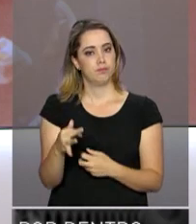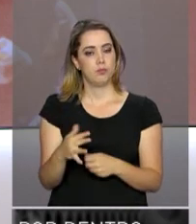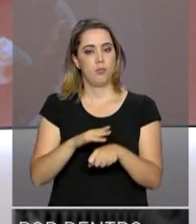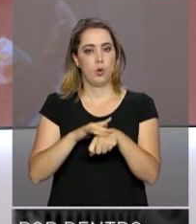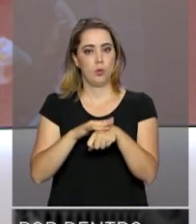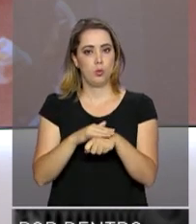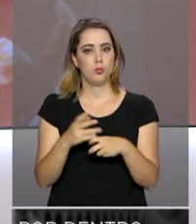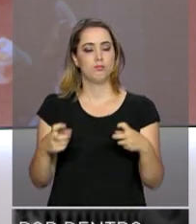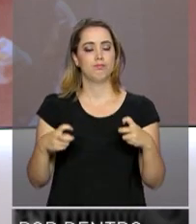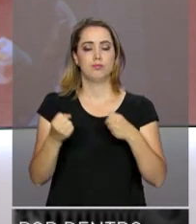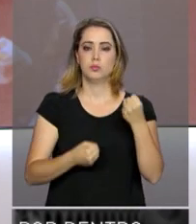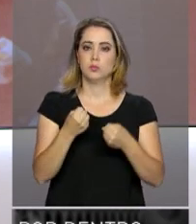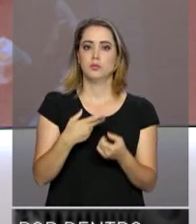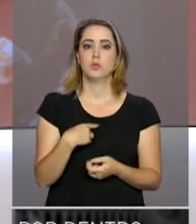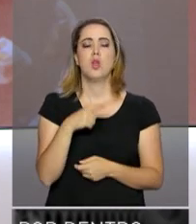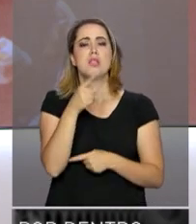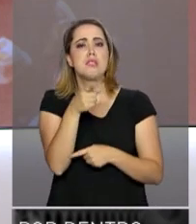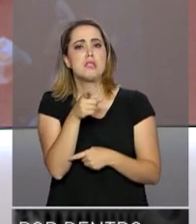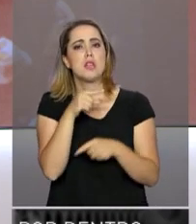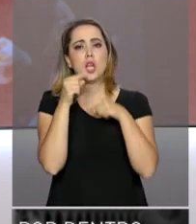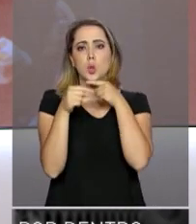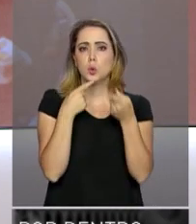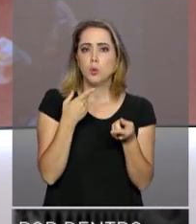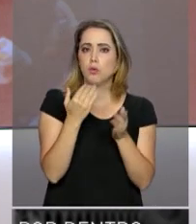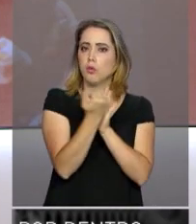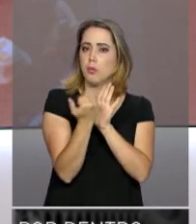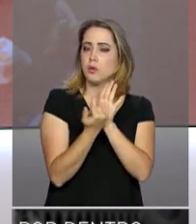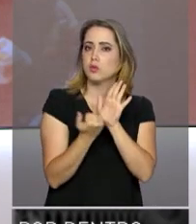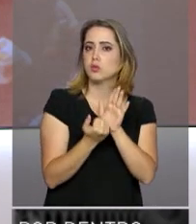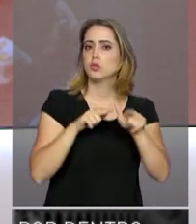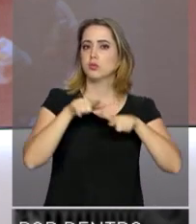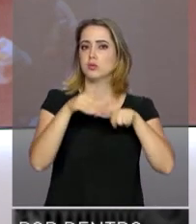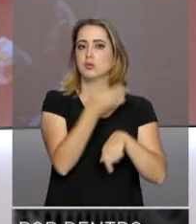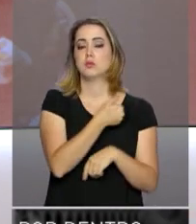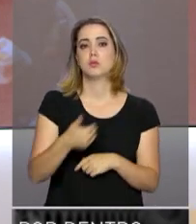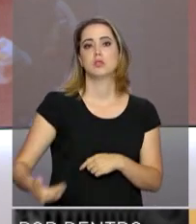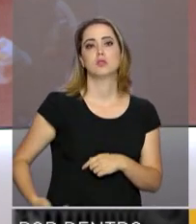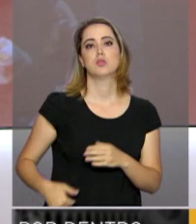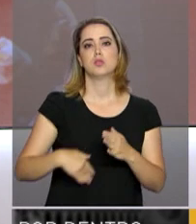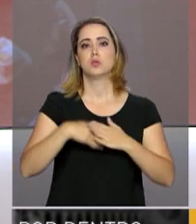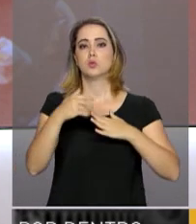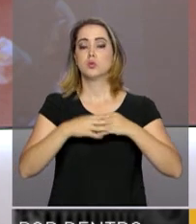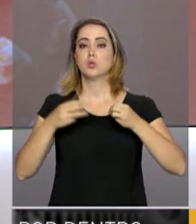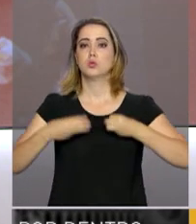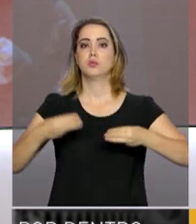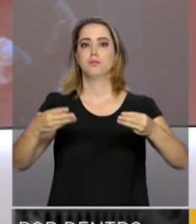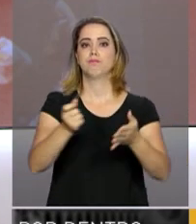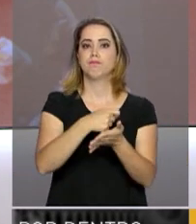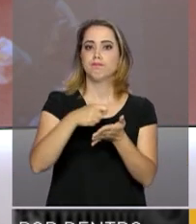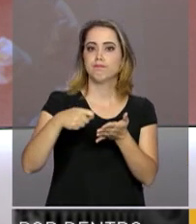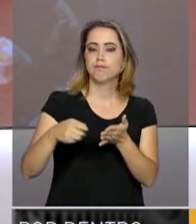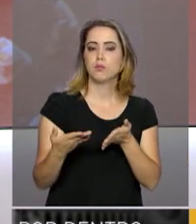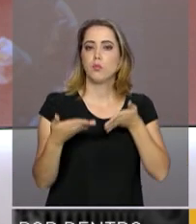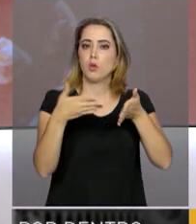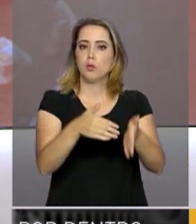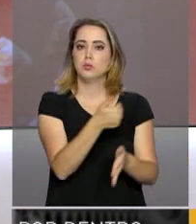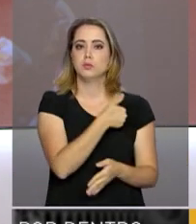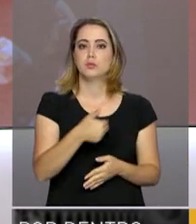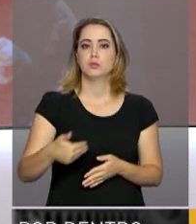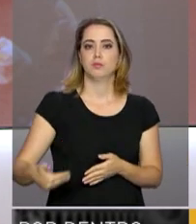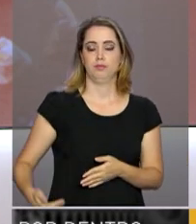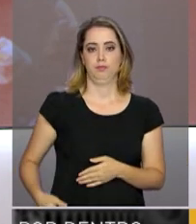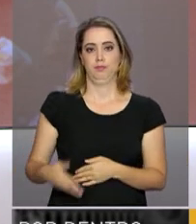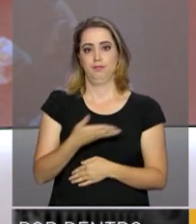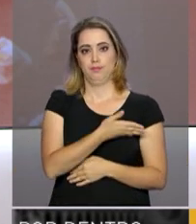Se você tem dúvidas sobre algum projeto ou ação do governo, de qualquer ministério, escreva para por dentro do governo, arroba